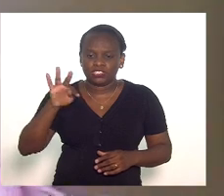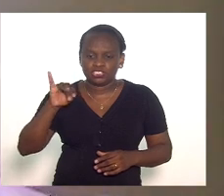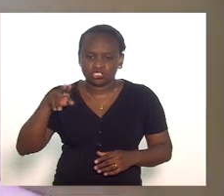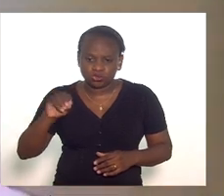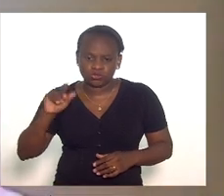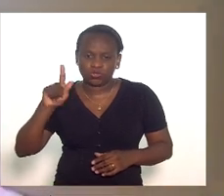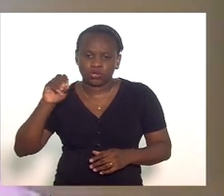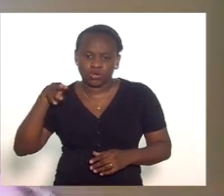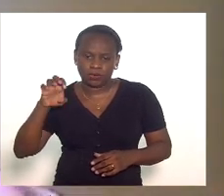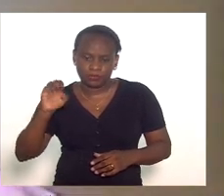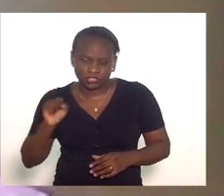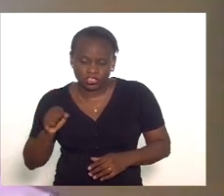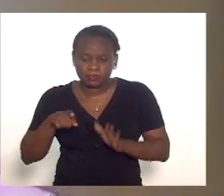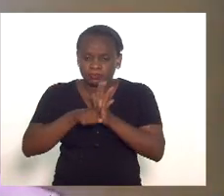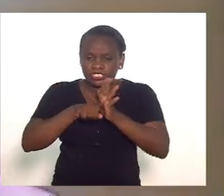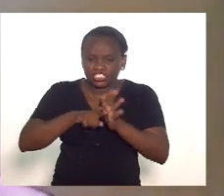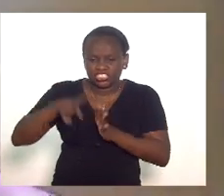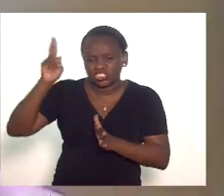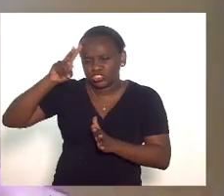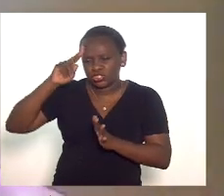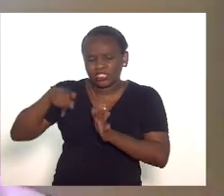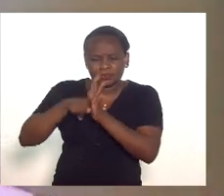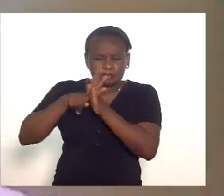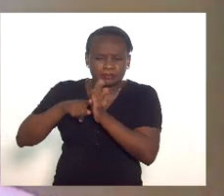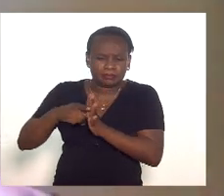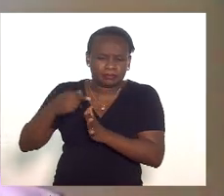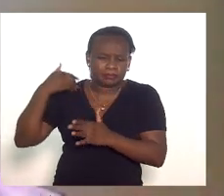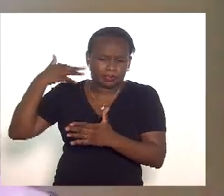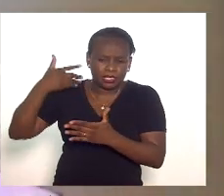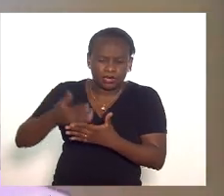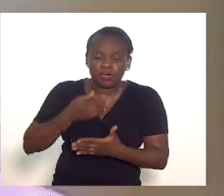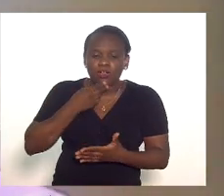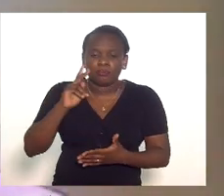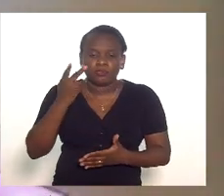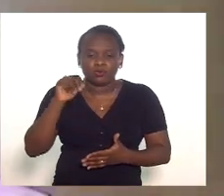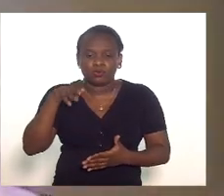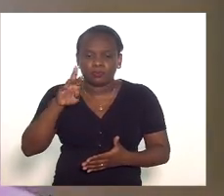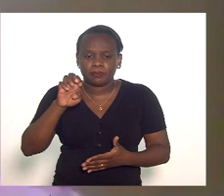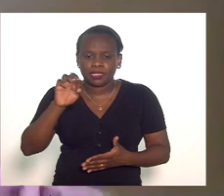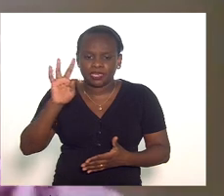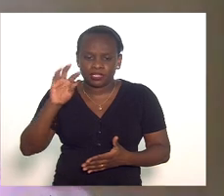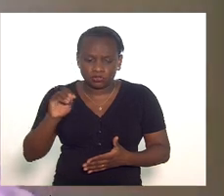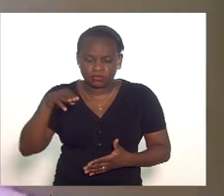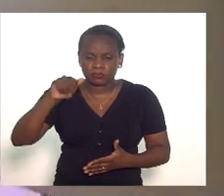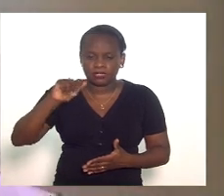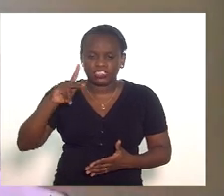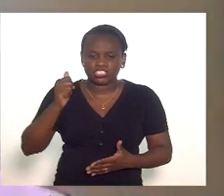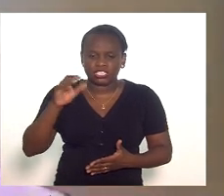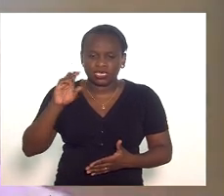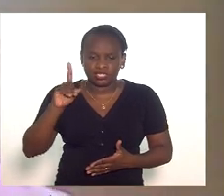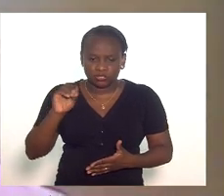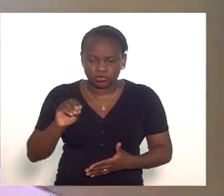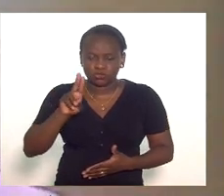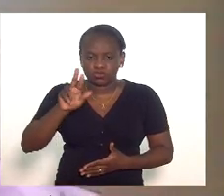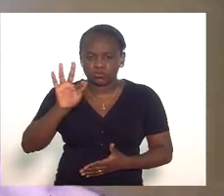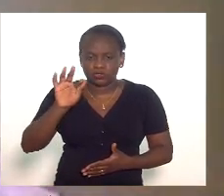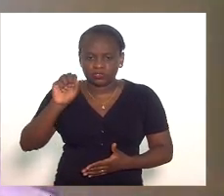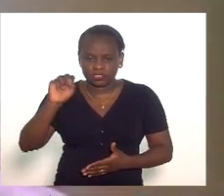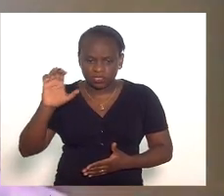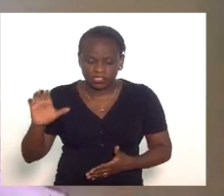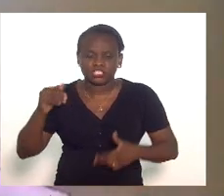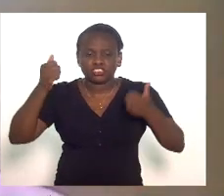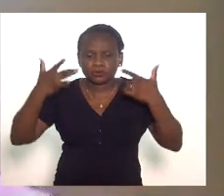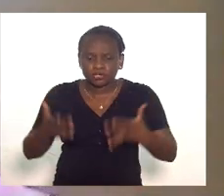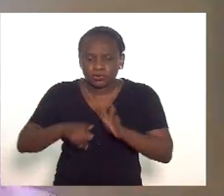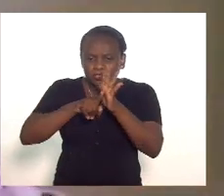históricas importantíssimas como a do pesquisador Humberto Machado da UF que se dedicou por tanto tempo ao estudo da escravidão e do